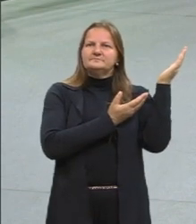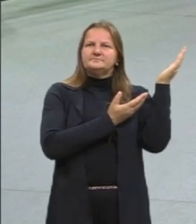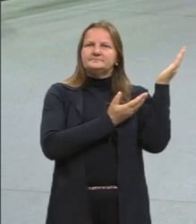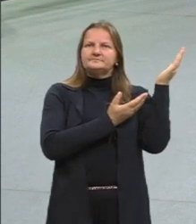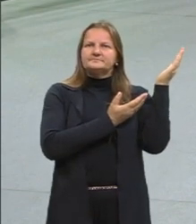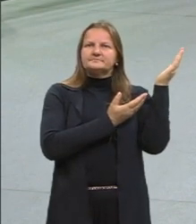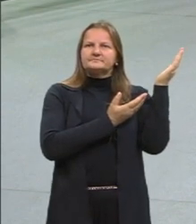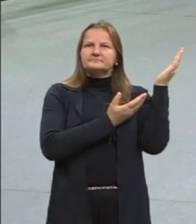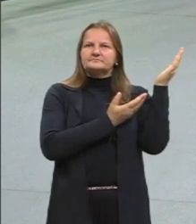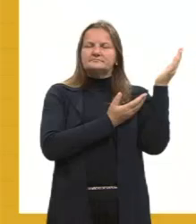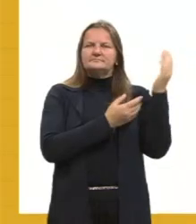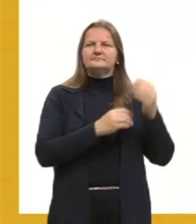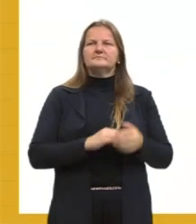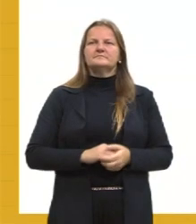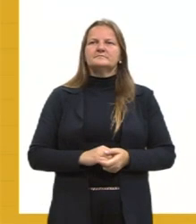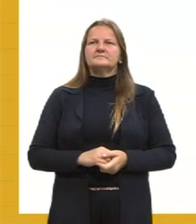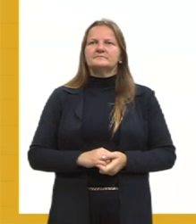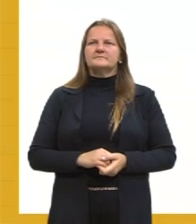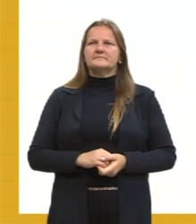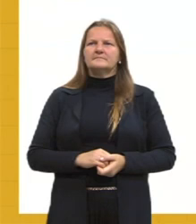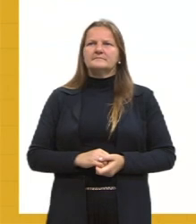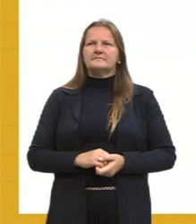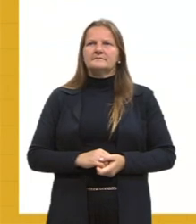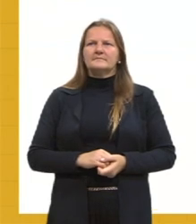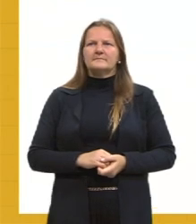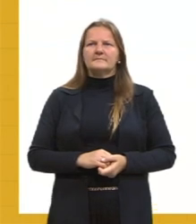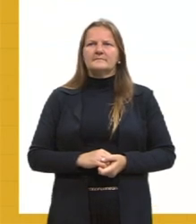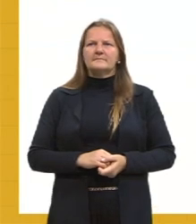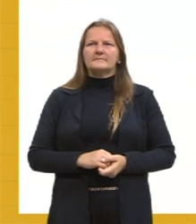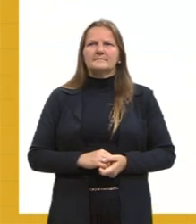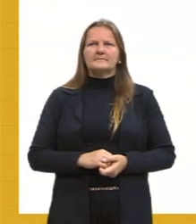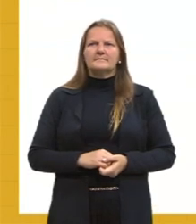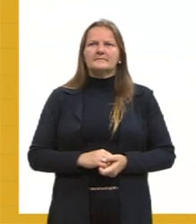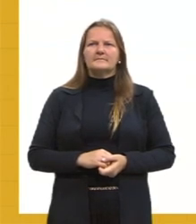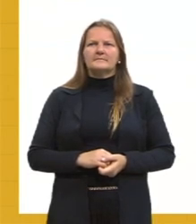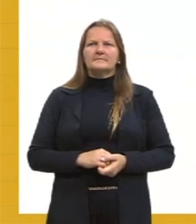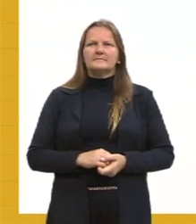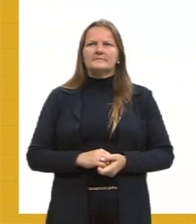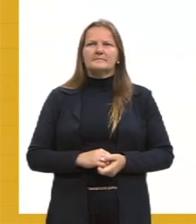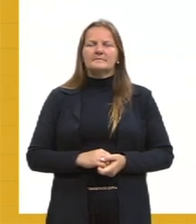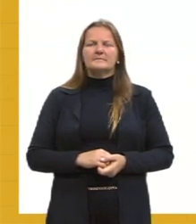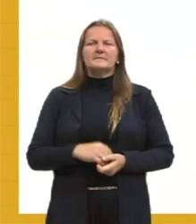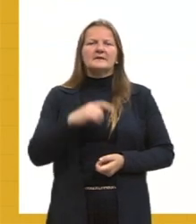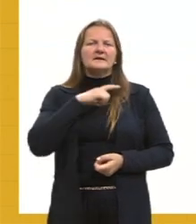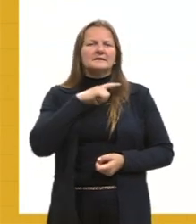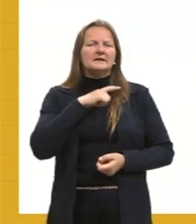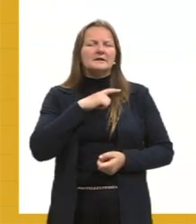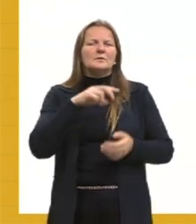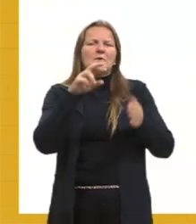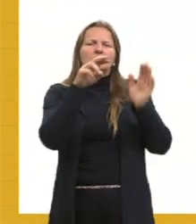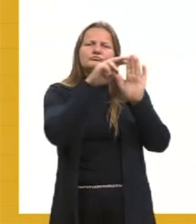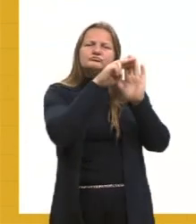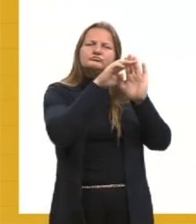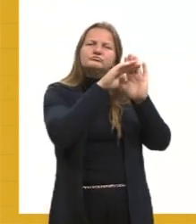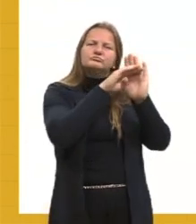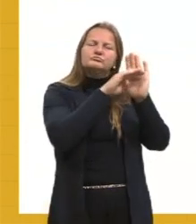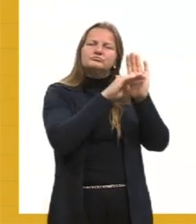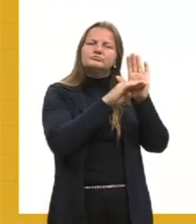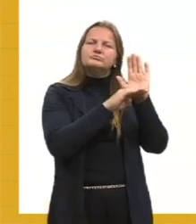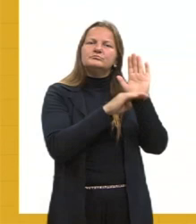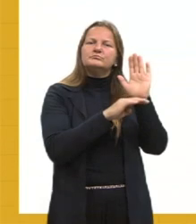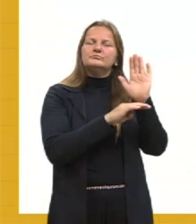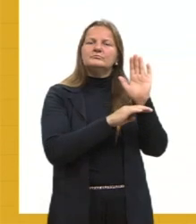Nós temos, gente, assim, uma relação da língua